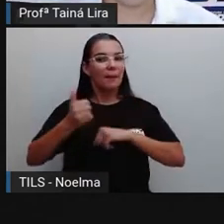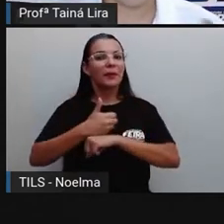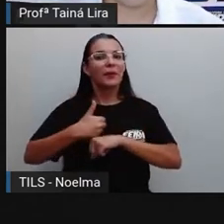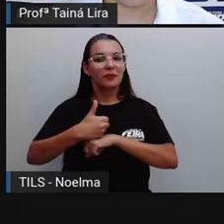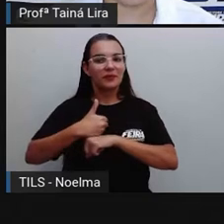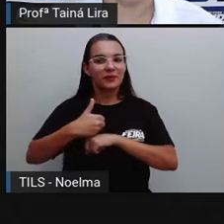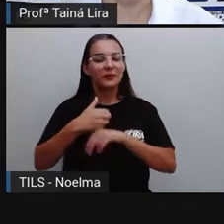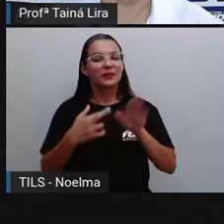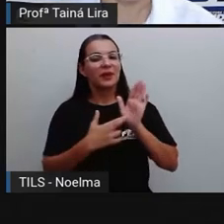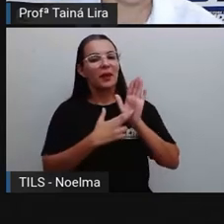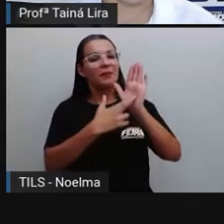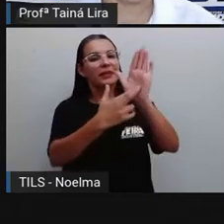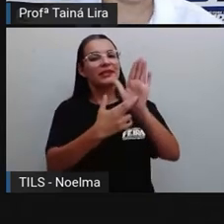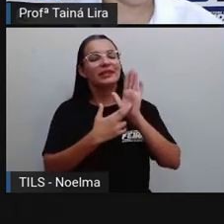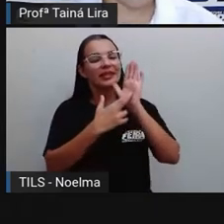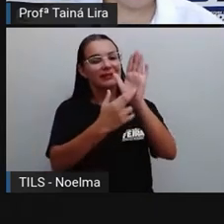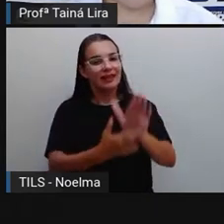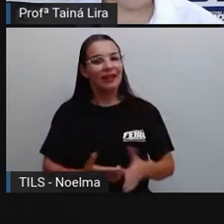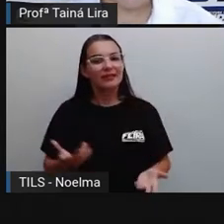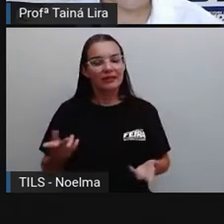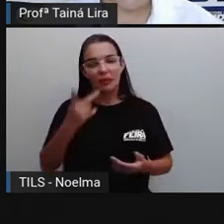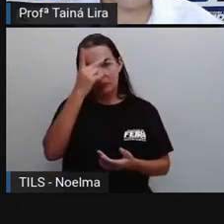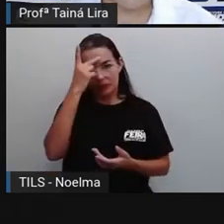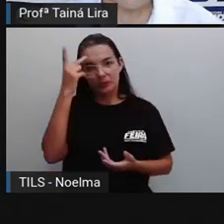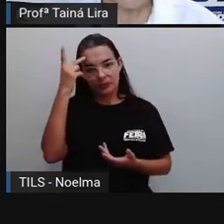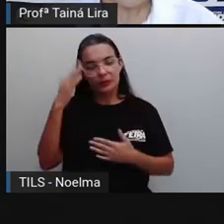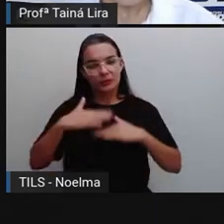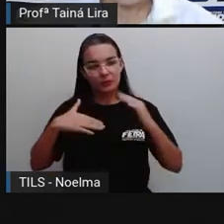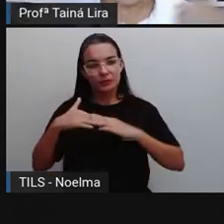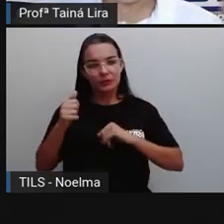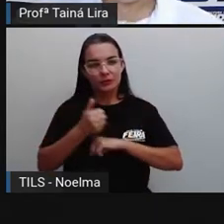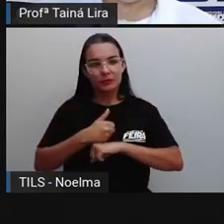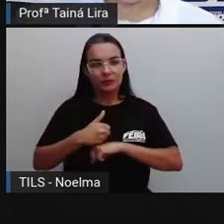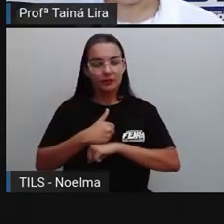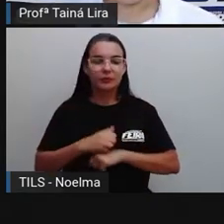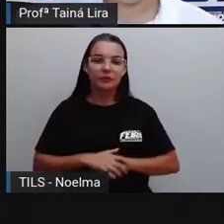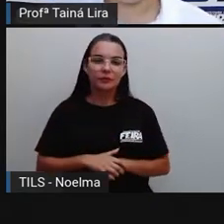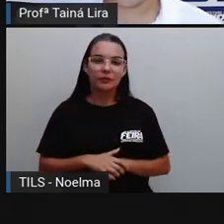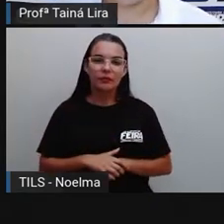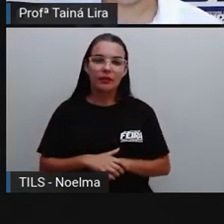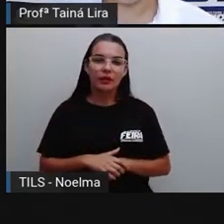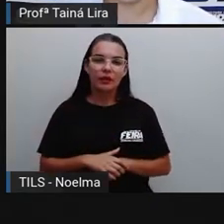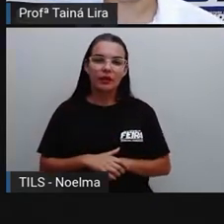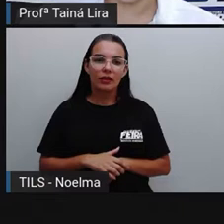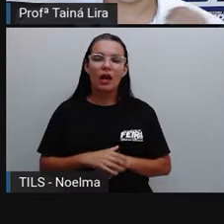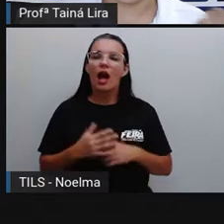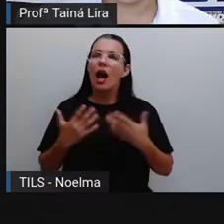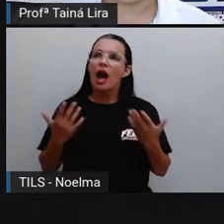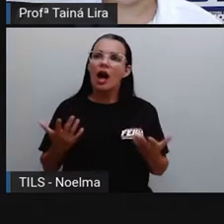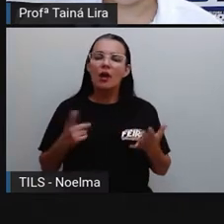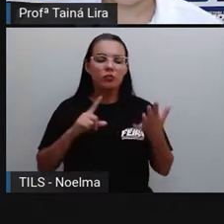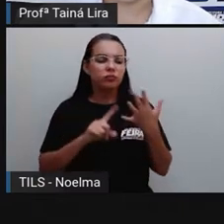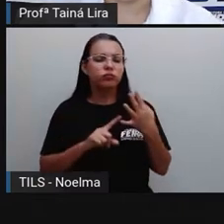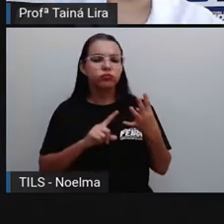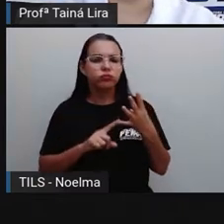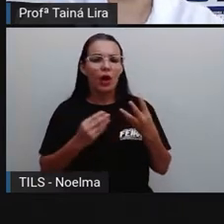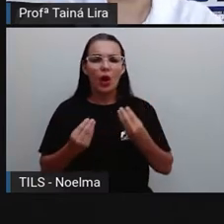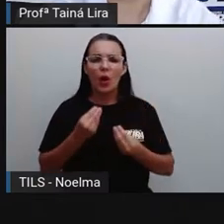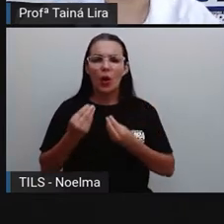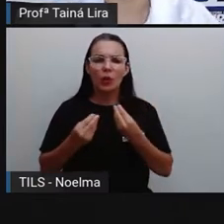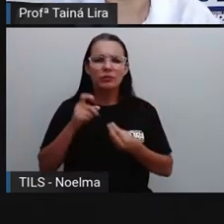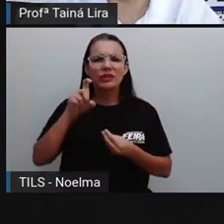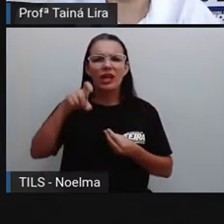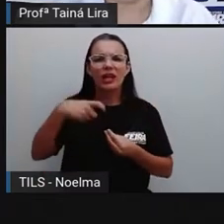representadas ali por esses profissionais. E? Mas como será que surgiram as